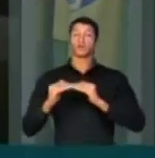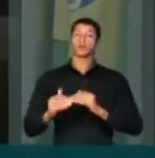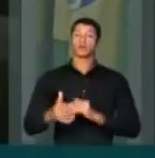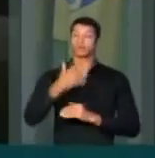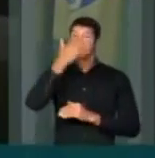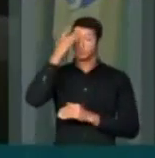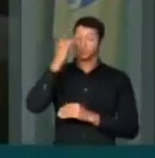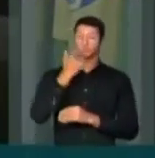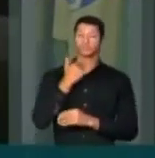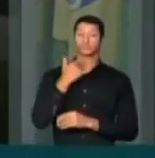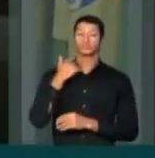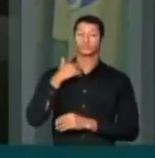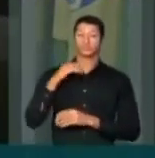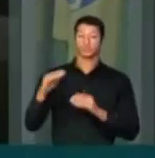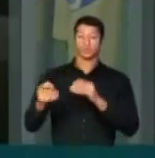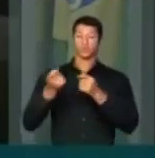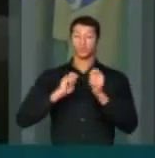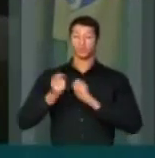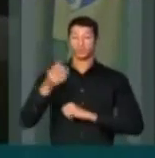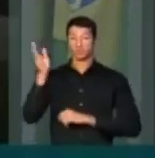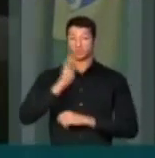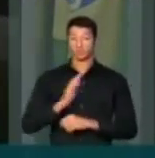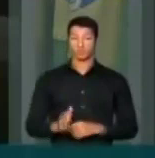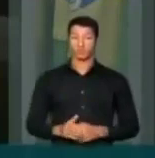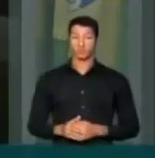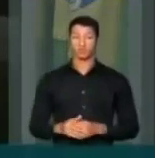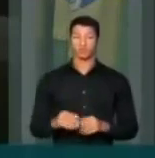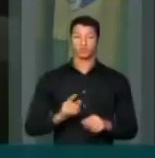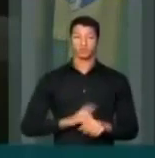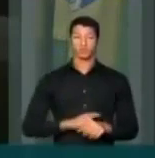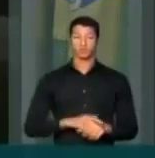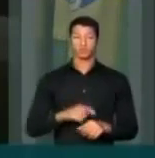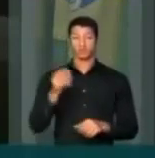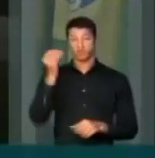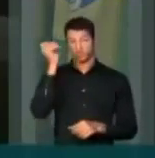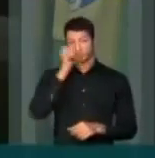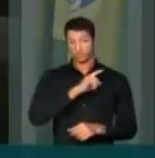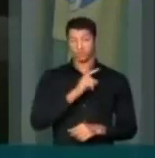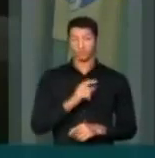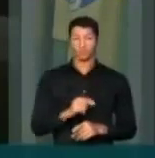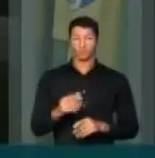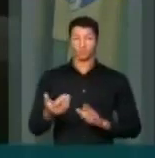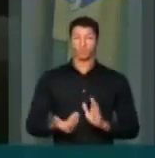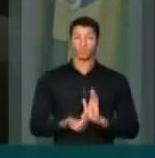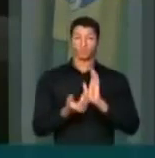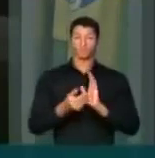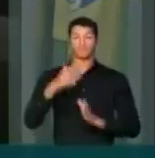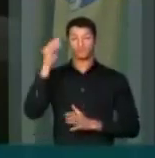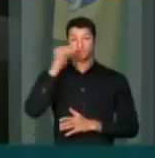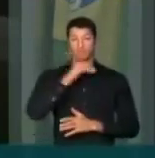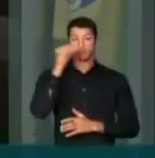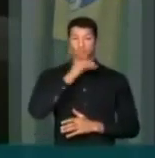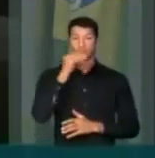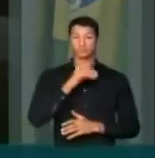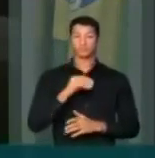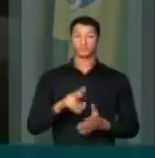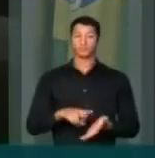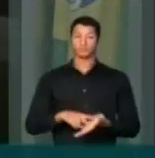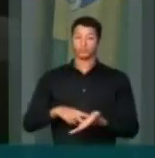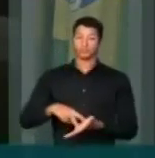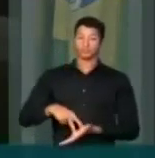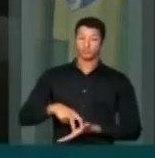e dos pressupostos da economia brasileira. O momento é grave. Parlamento enfraquecido, de